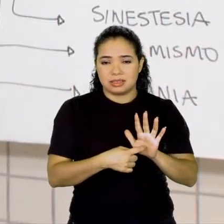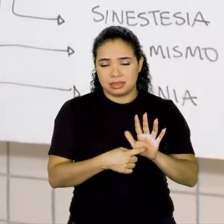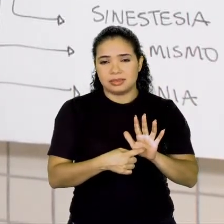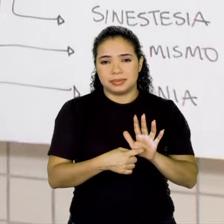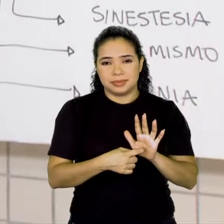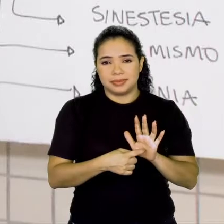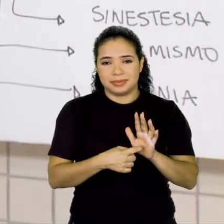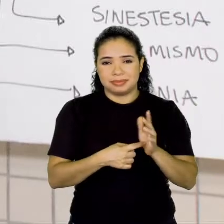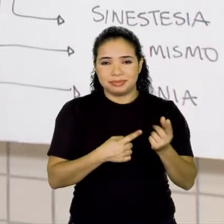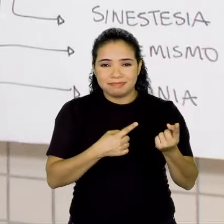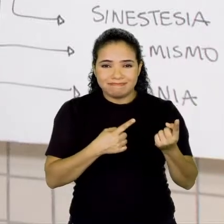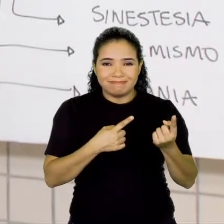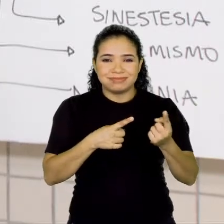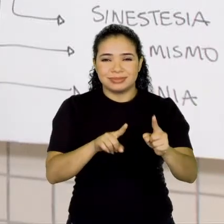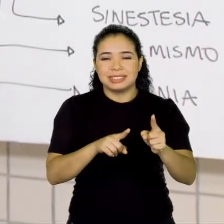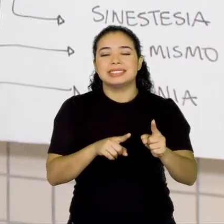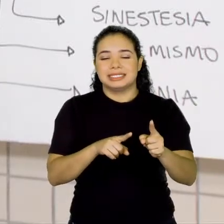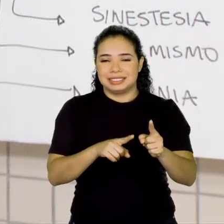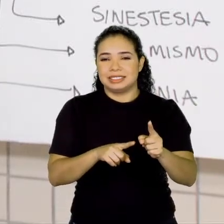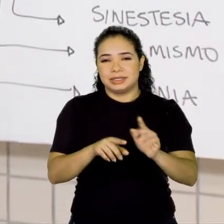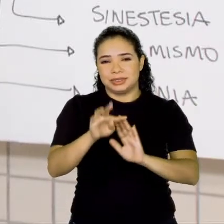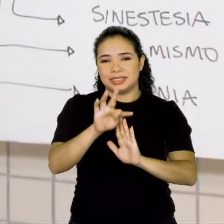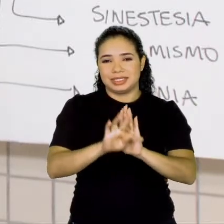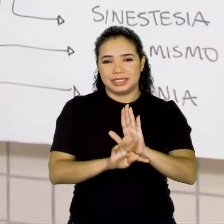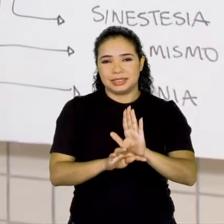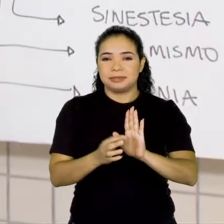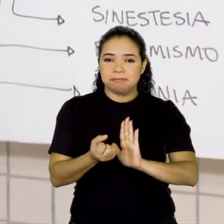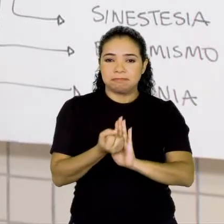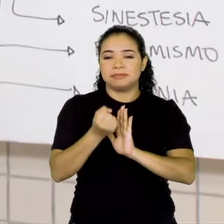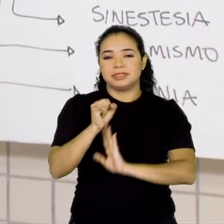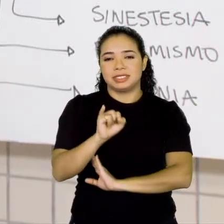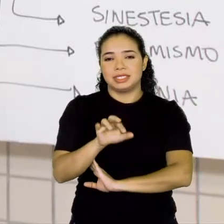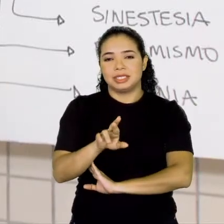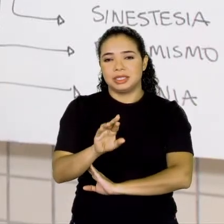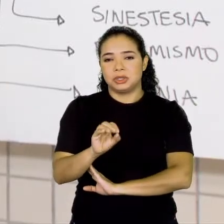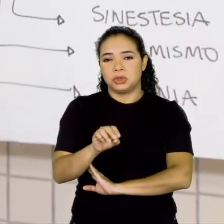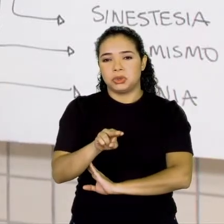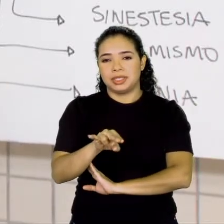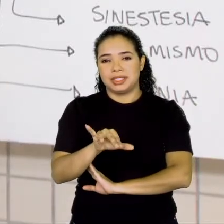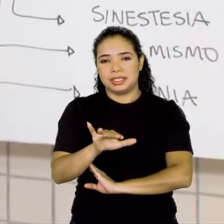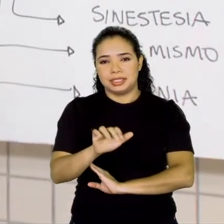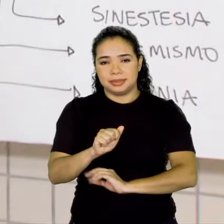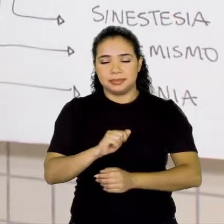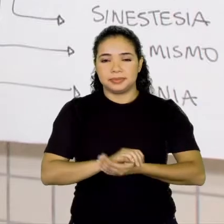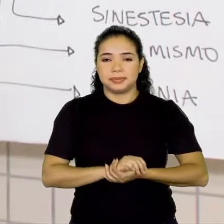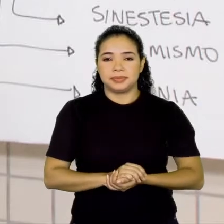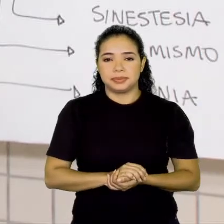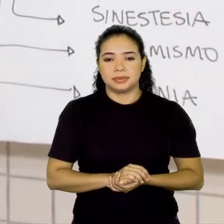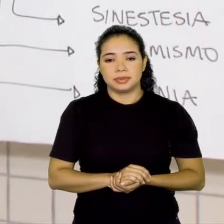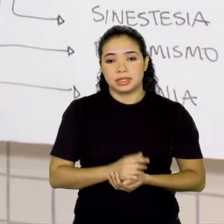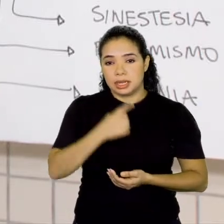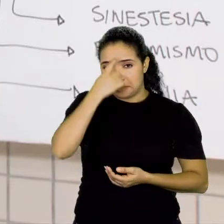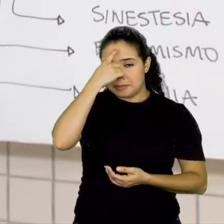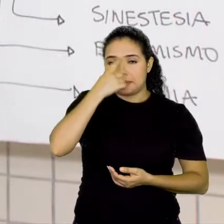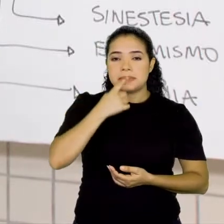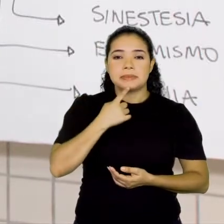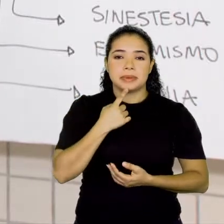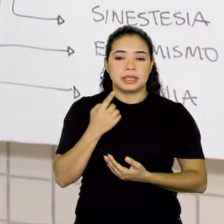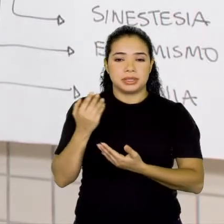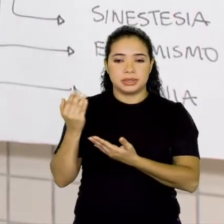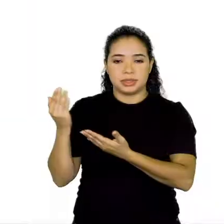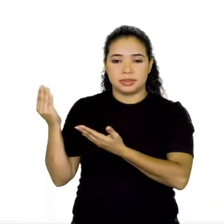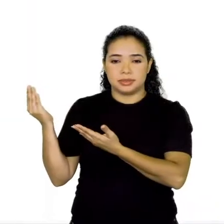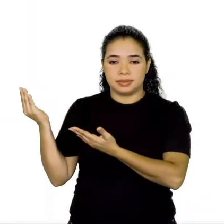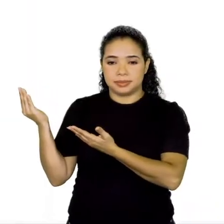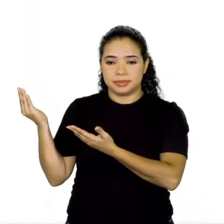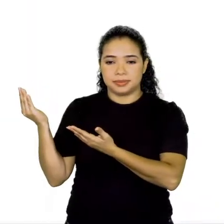dele que ele é irônica, né, nos seus textos. Certo? Essa outra imagem, vejam só comigo